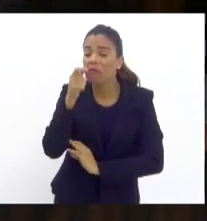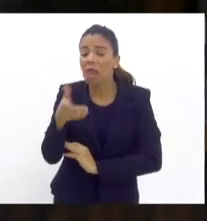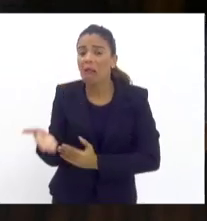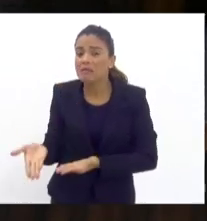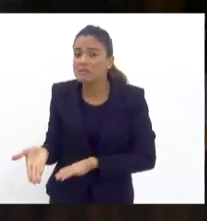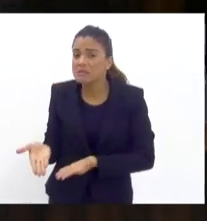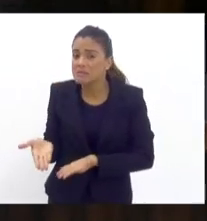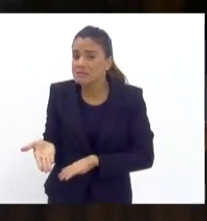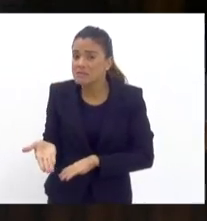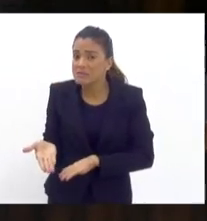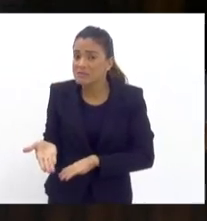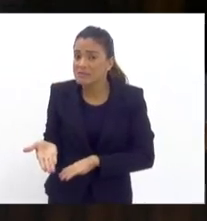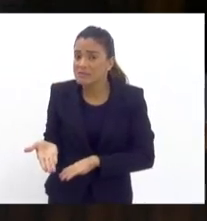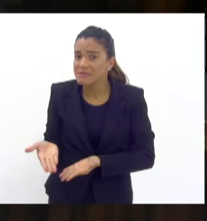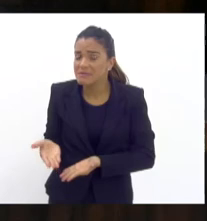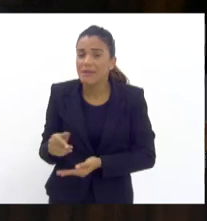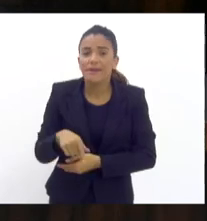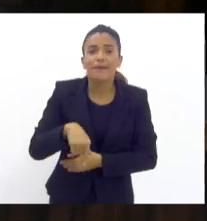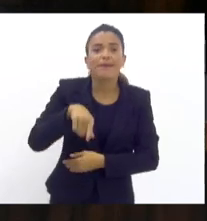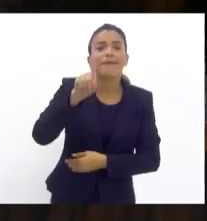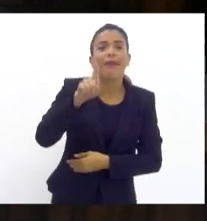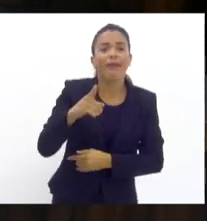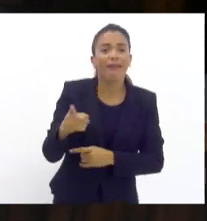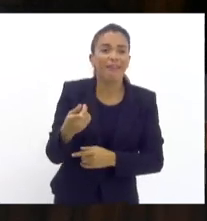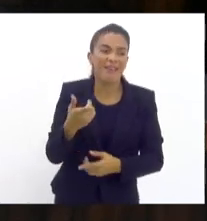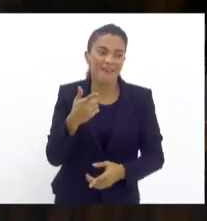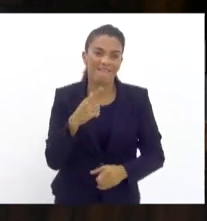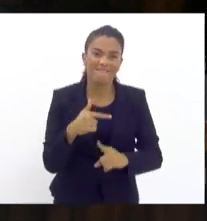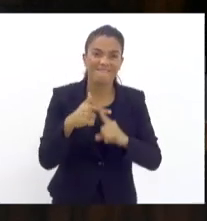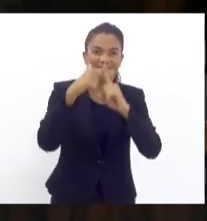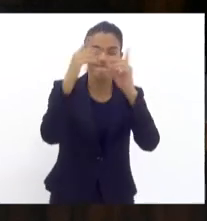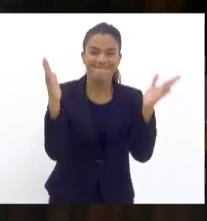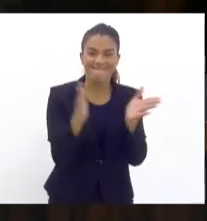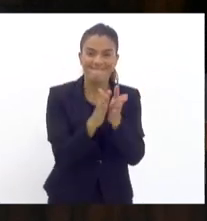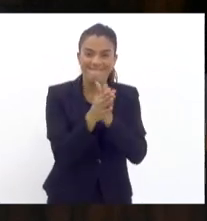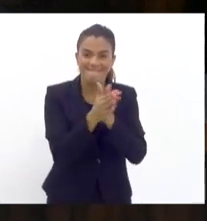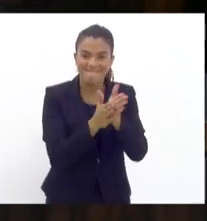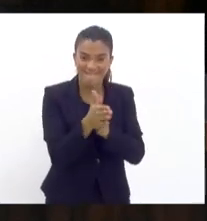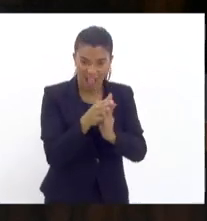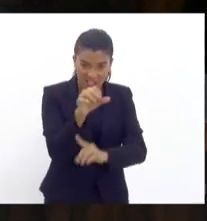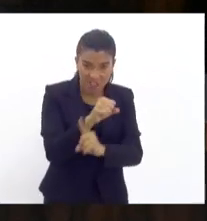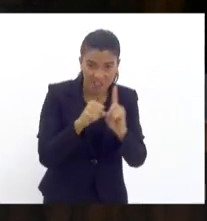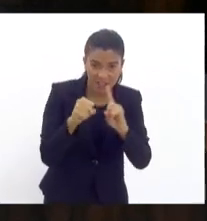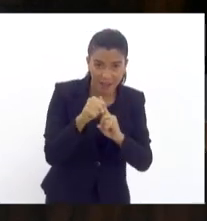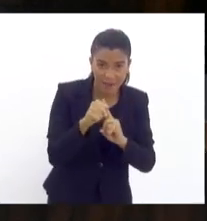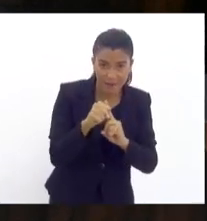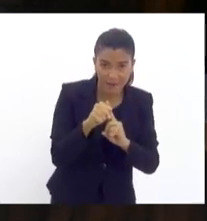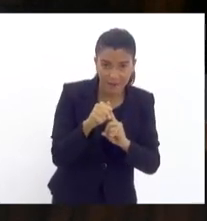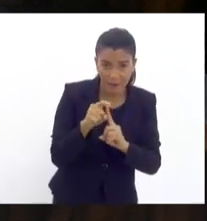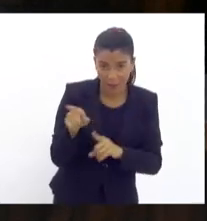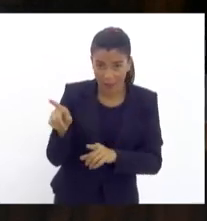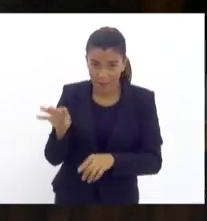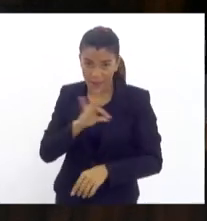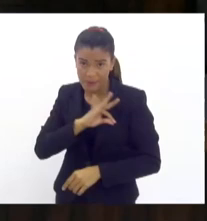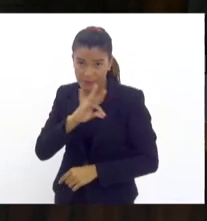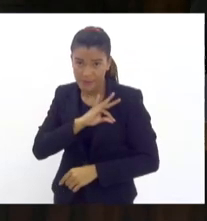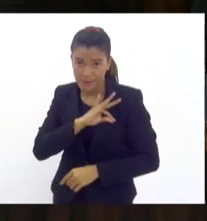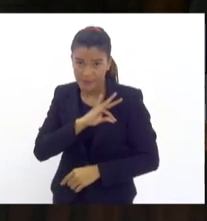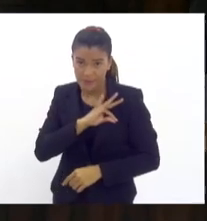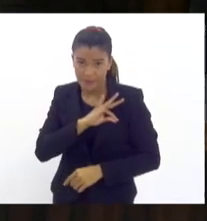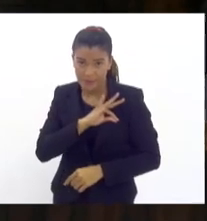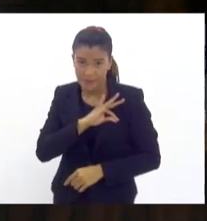quem é que se beneficia é a sociedade são as forças policiais